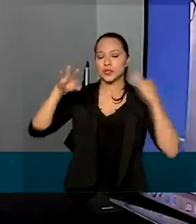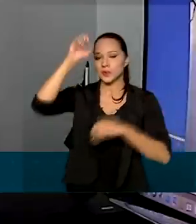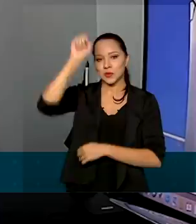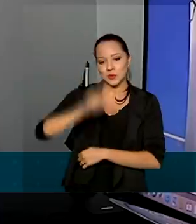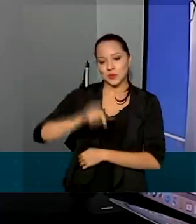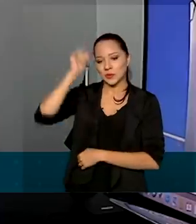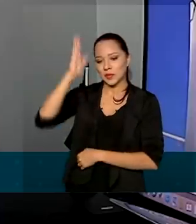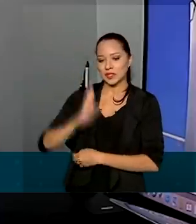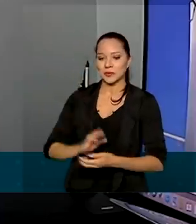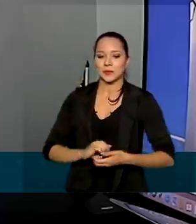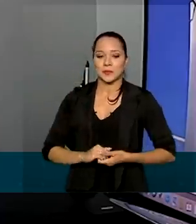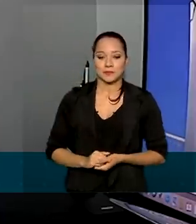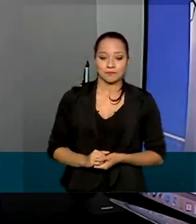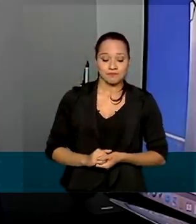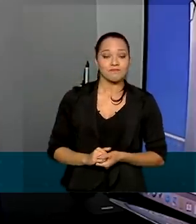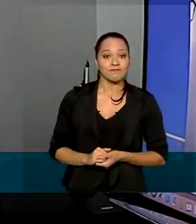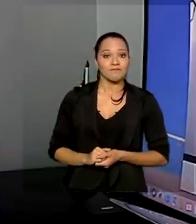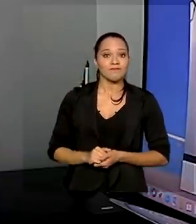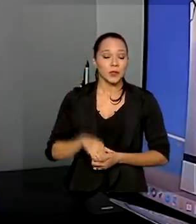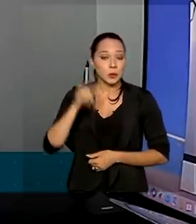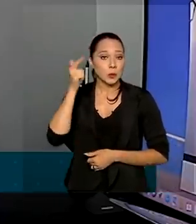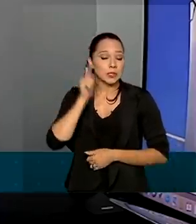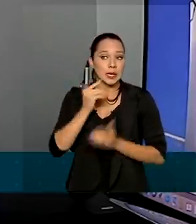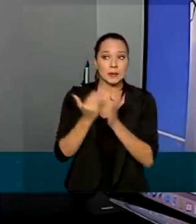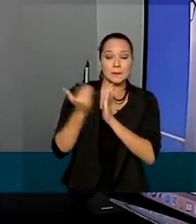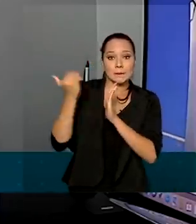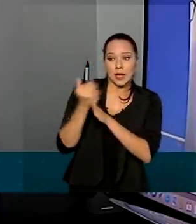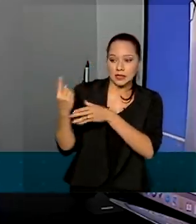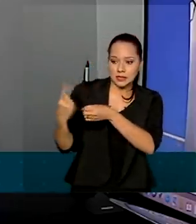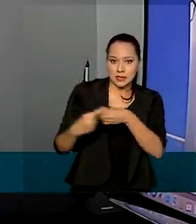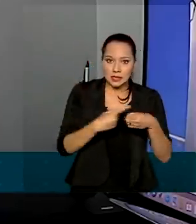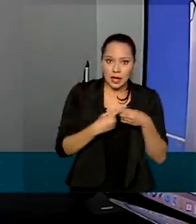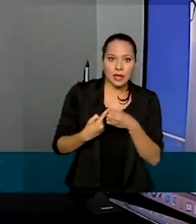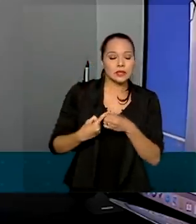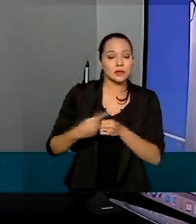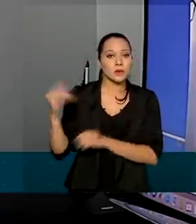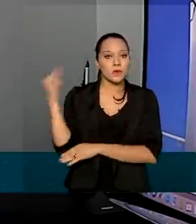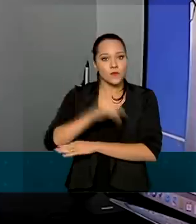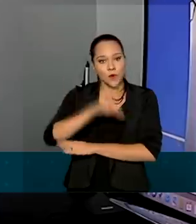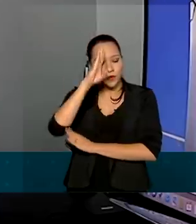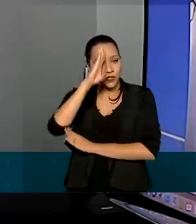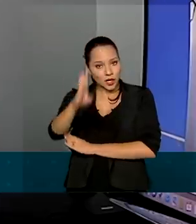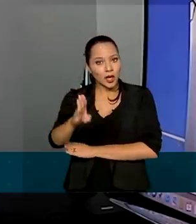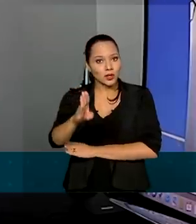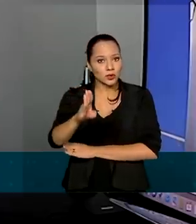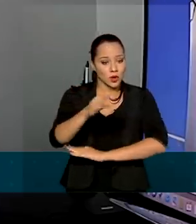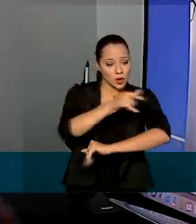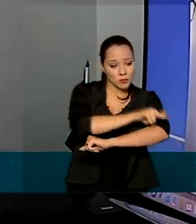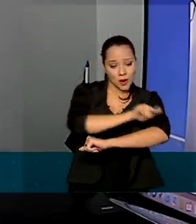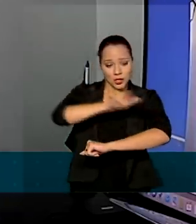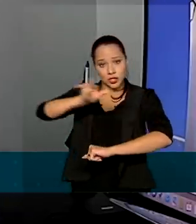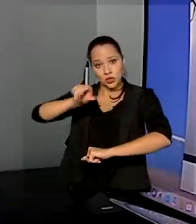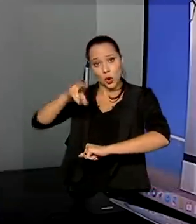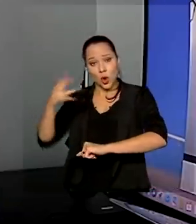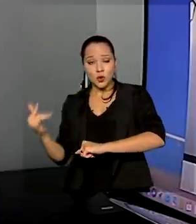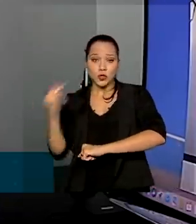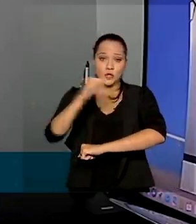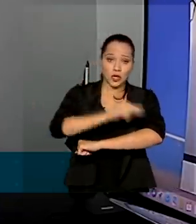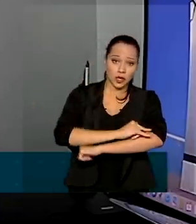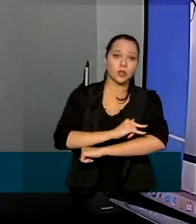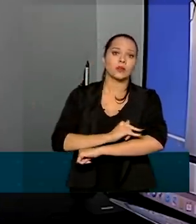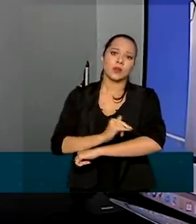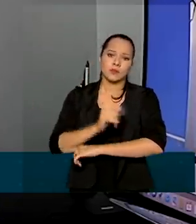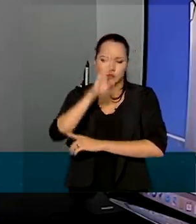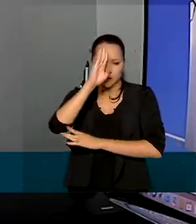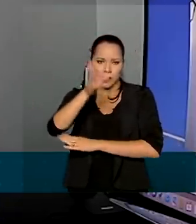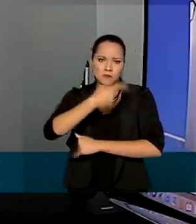Brasil. Permitirão um alcance maior às cidades atendidas com voos diretos, partindo ou chegando de Foz do Iguaçu, inclusive para países